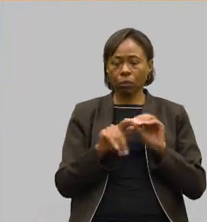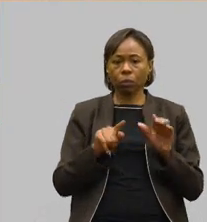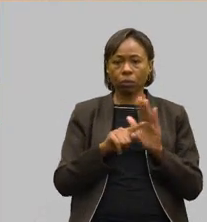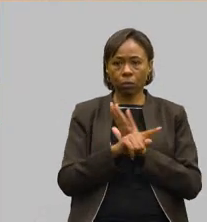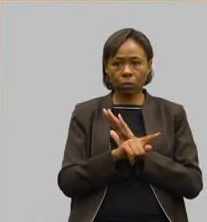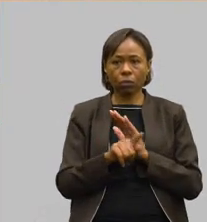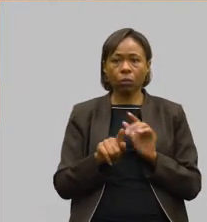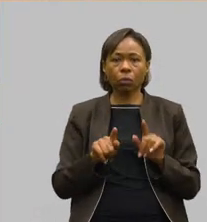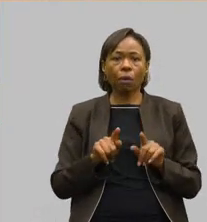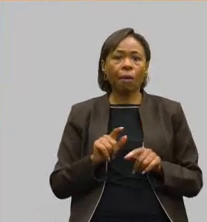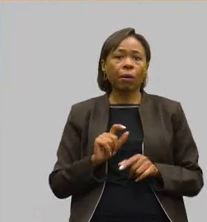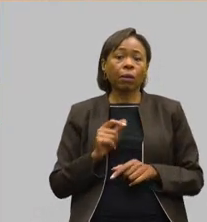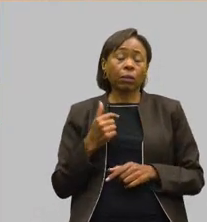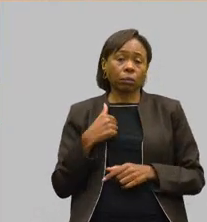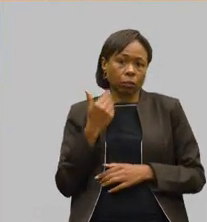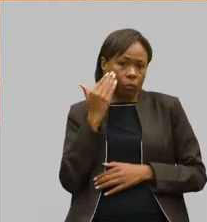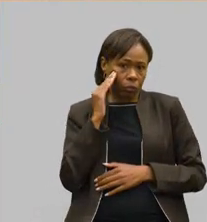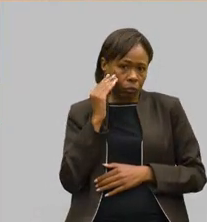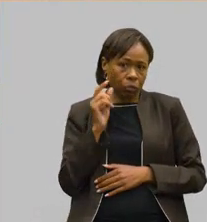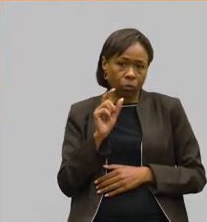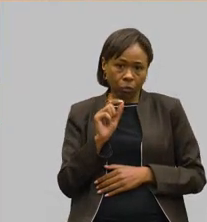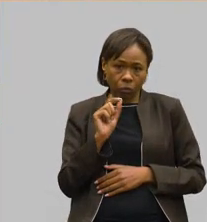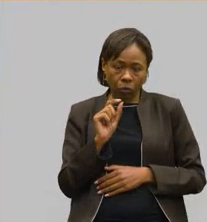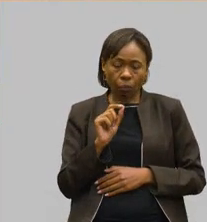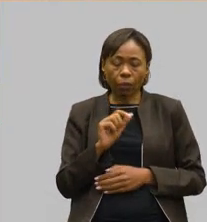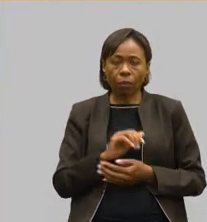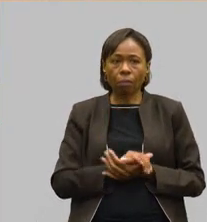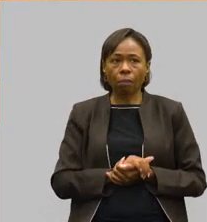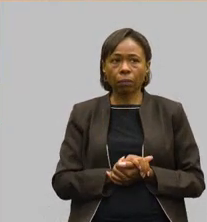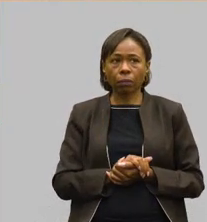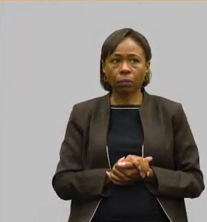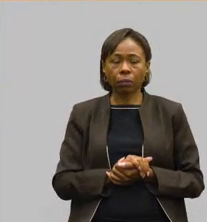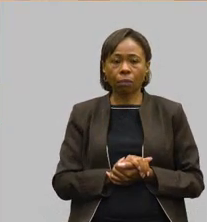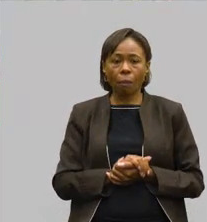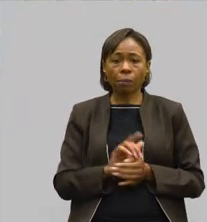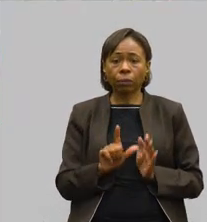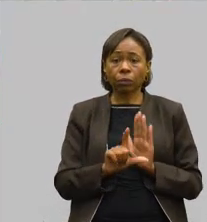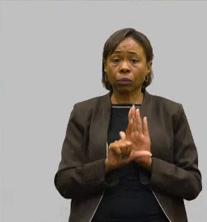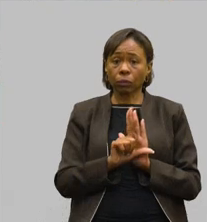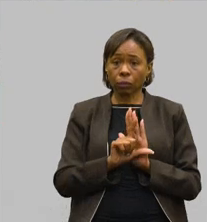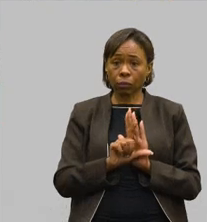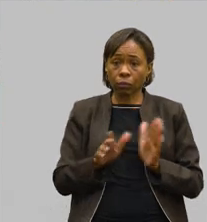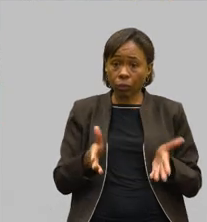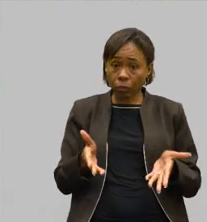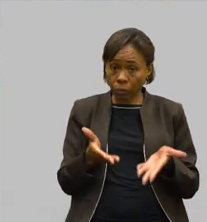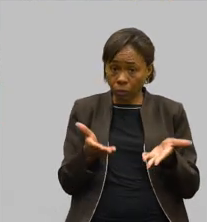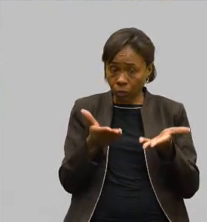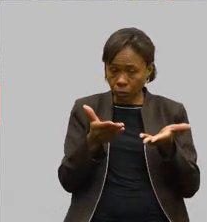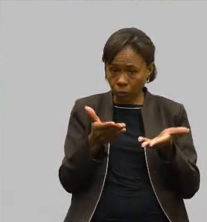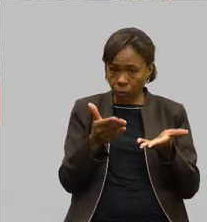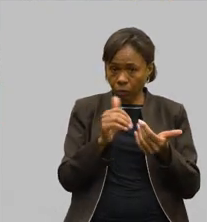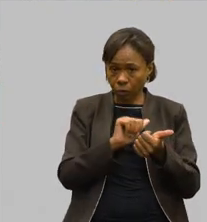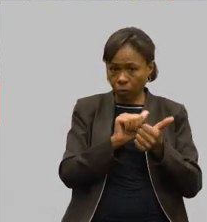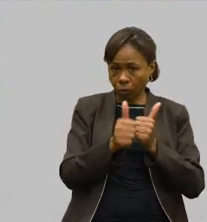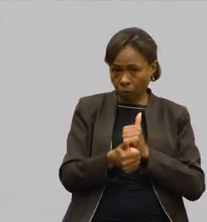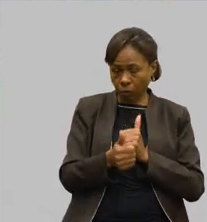pelo que eu entendi aqui, é o seguinte, secretário, que a lei de incentivo ao esporte tem uma alíquota de 0